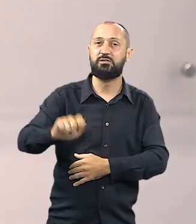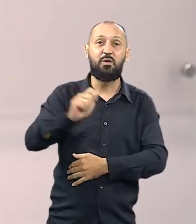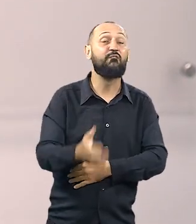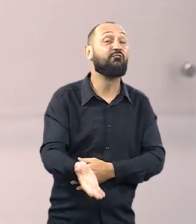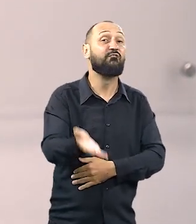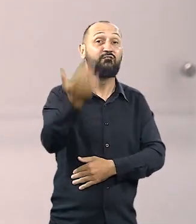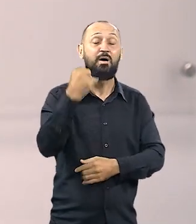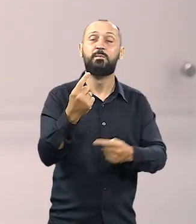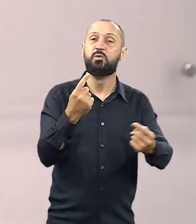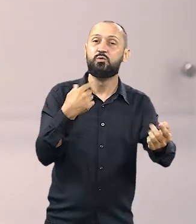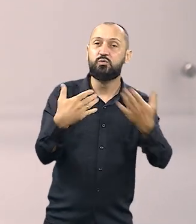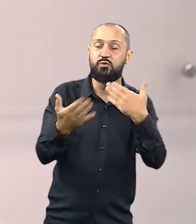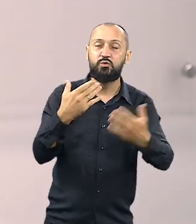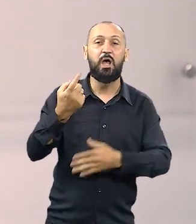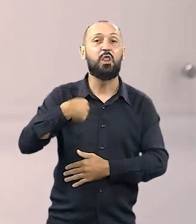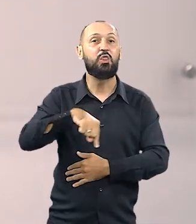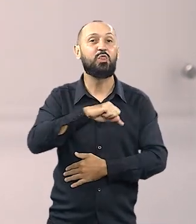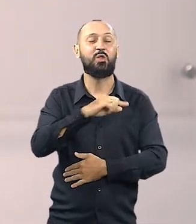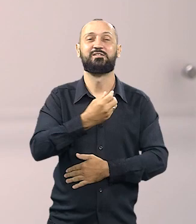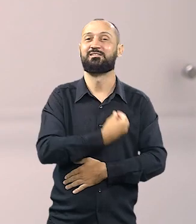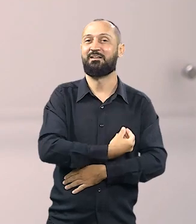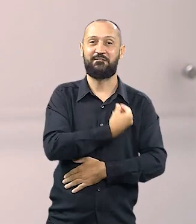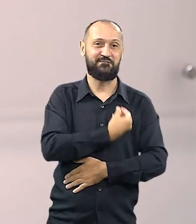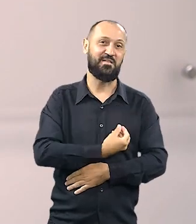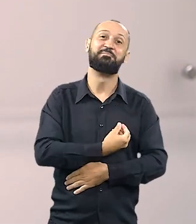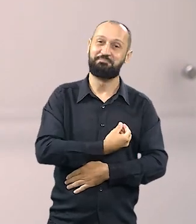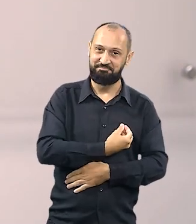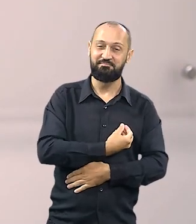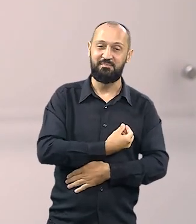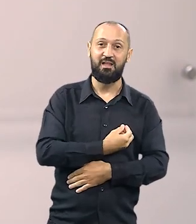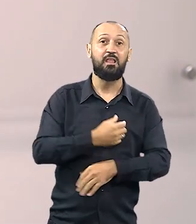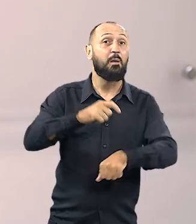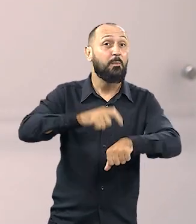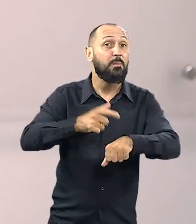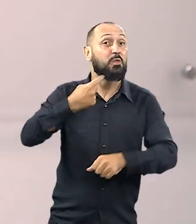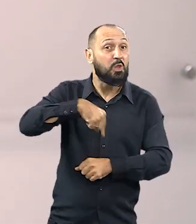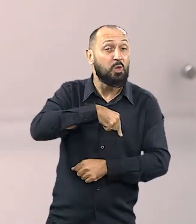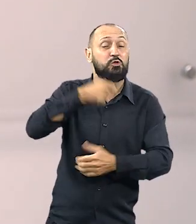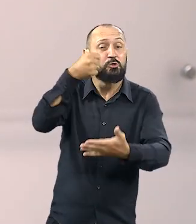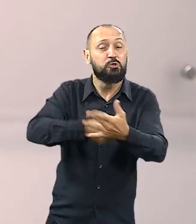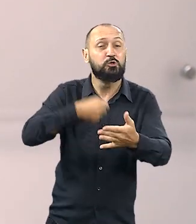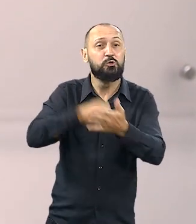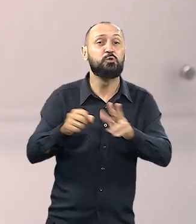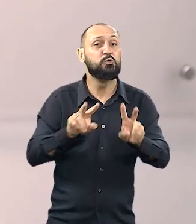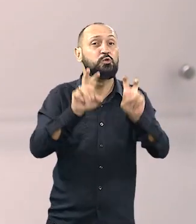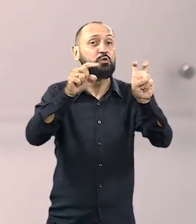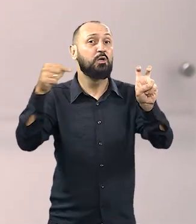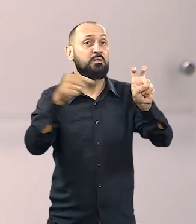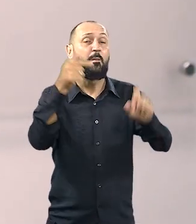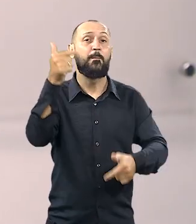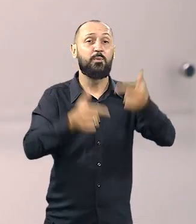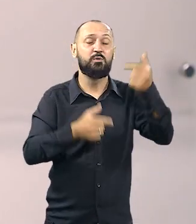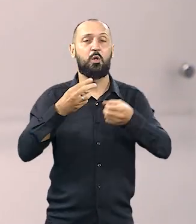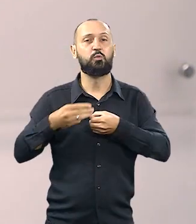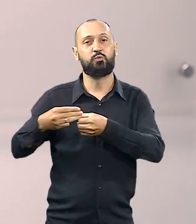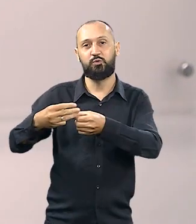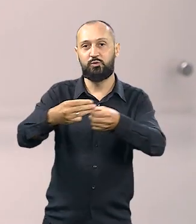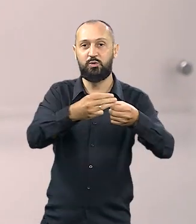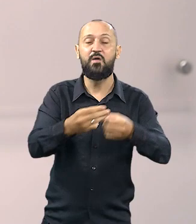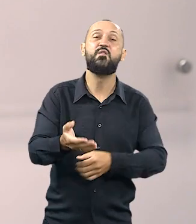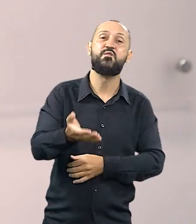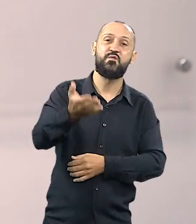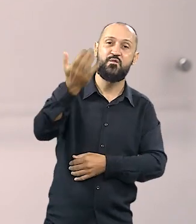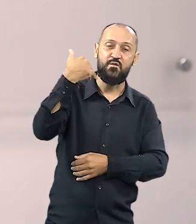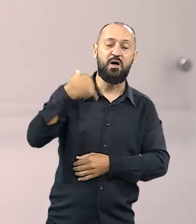das associações. Vamos debater as nossas vidas. Vamos exigir que a nossa pauta esteja na pauta política dos